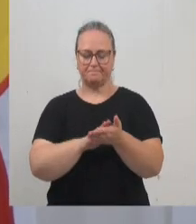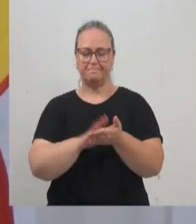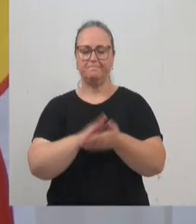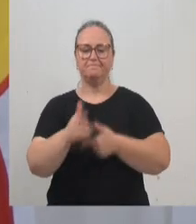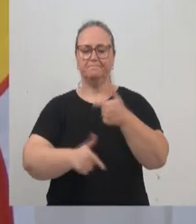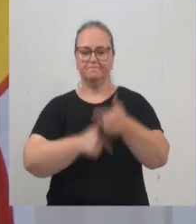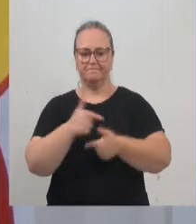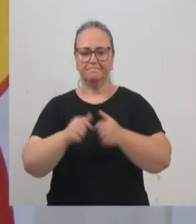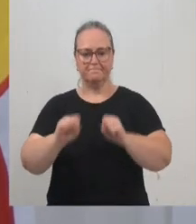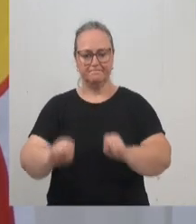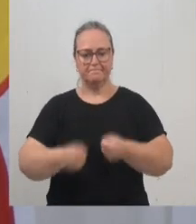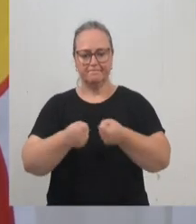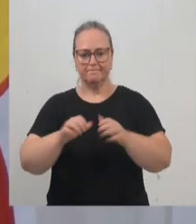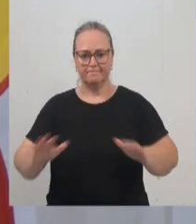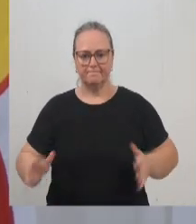as políticas públicas desse tema. Obrigada. Obrigada. Obrigada.